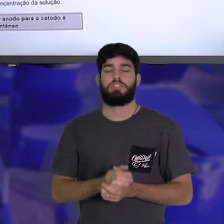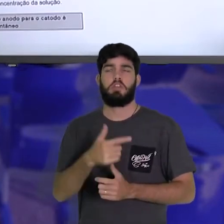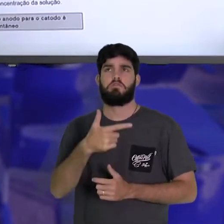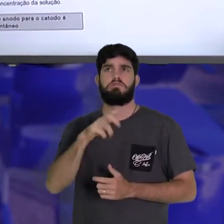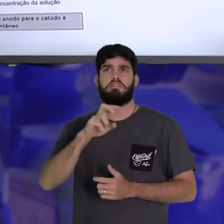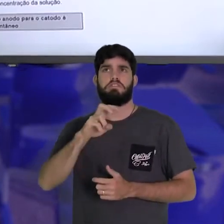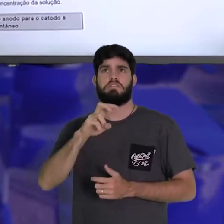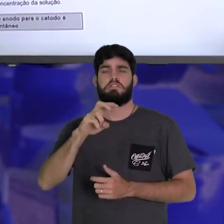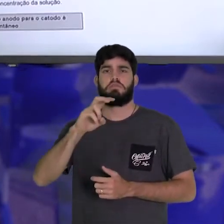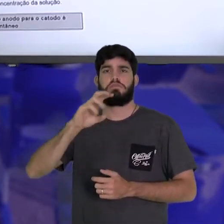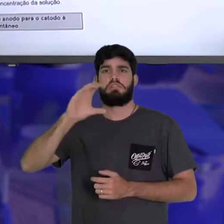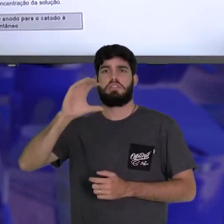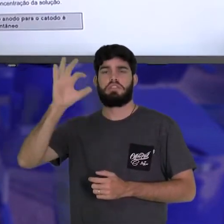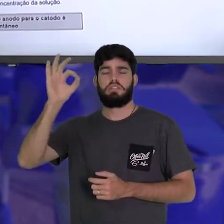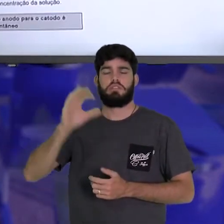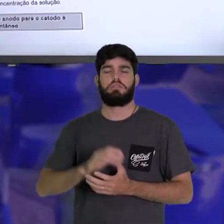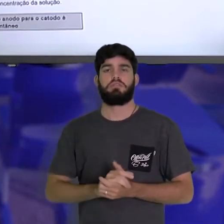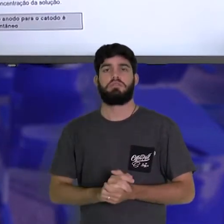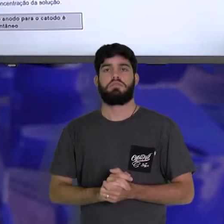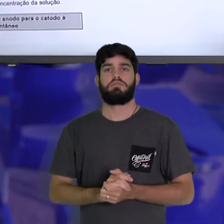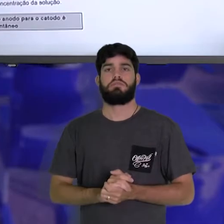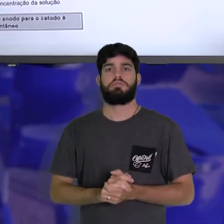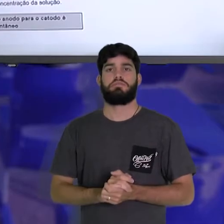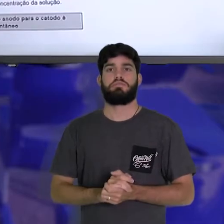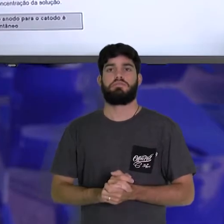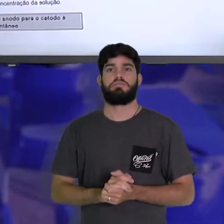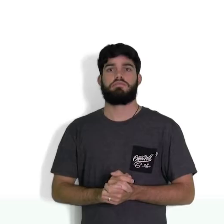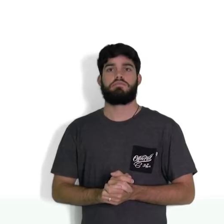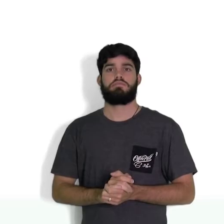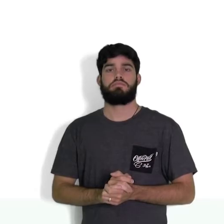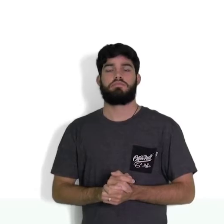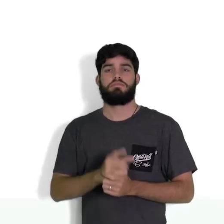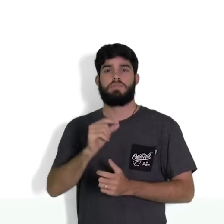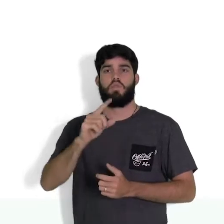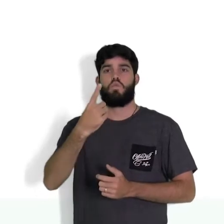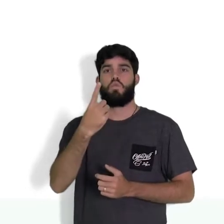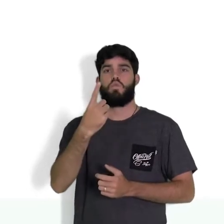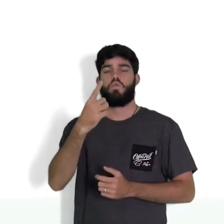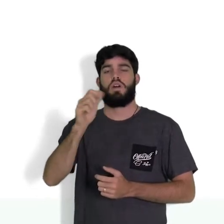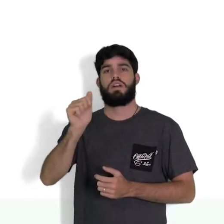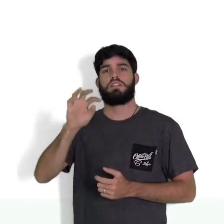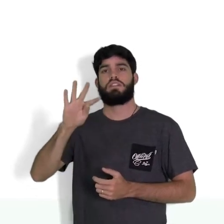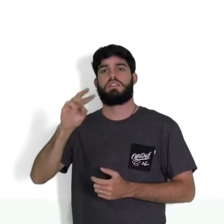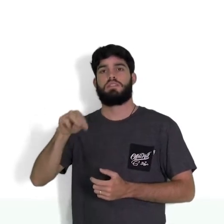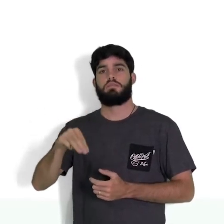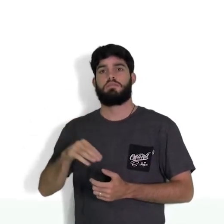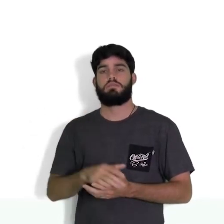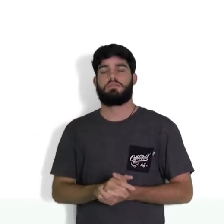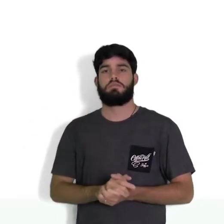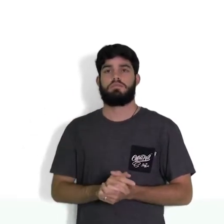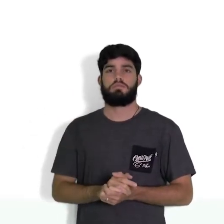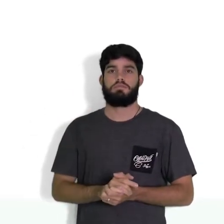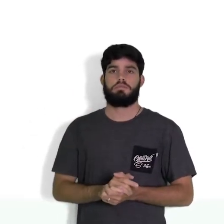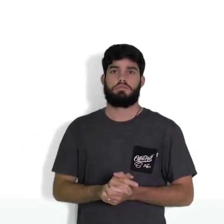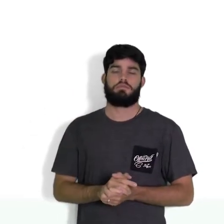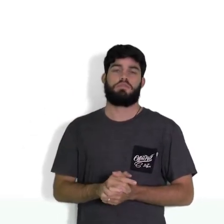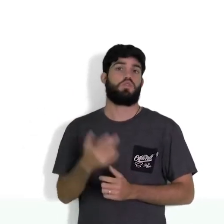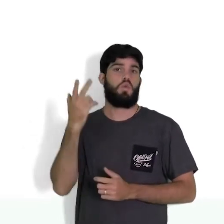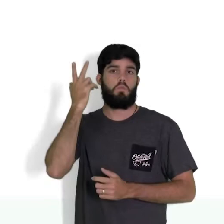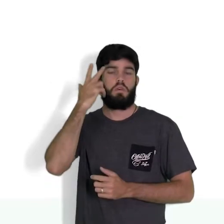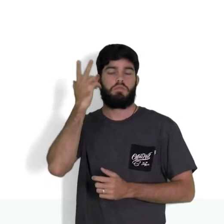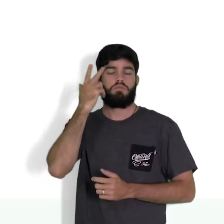25 graus Celsius. E a pressão, uma atmosfera. A gente chama isso de eletrodo padrão.